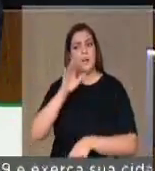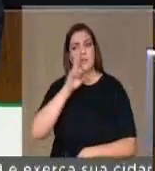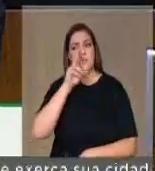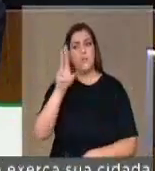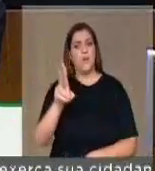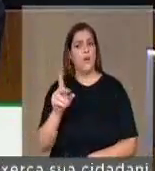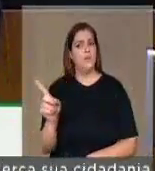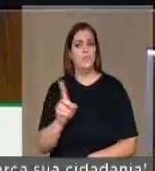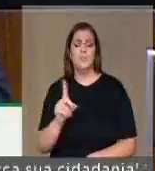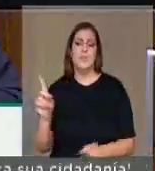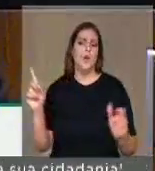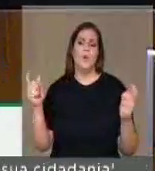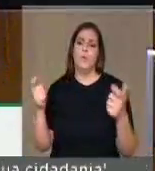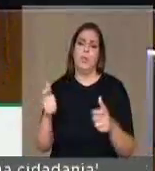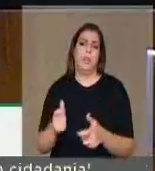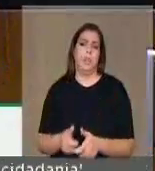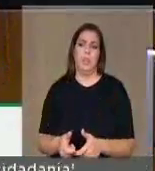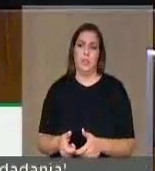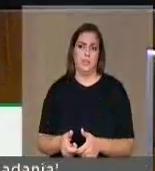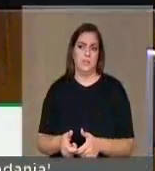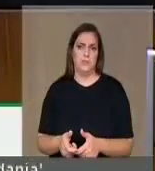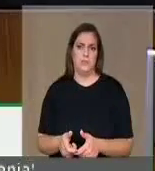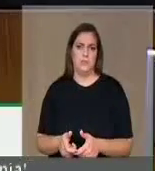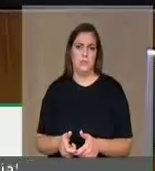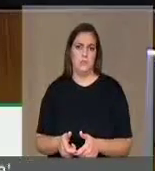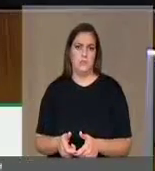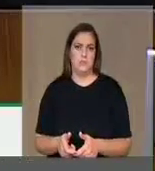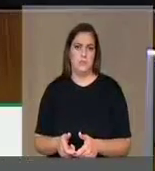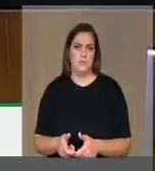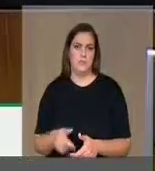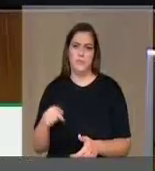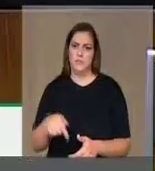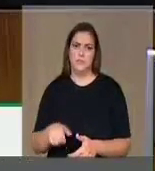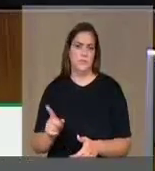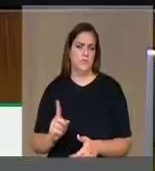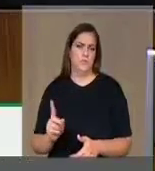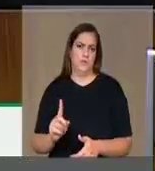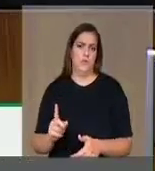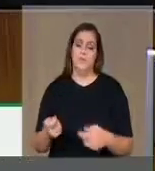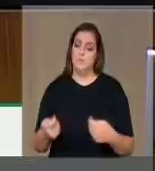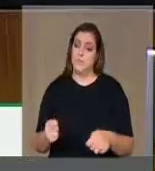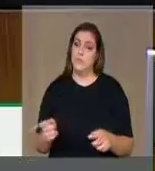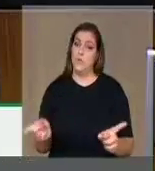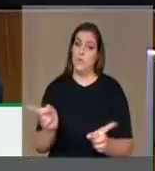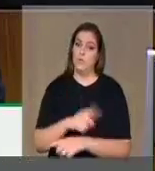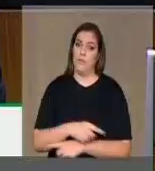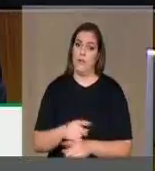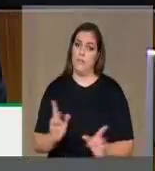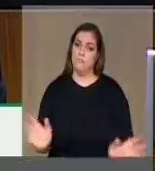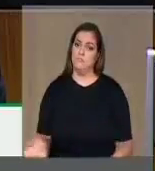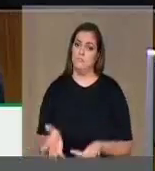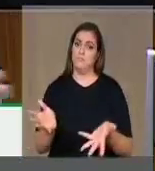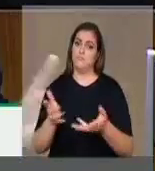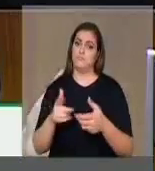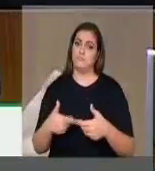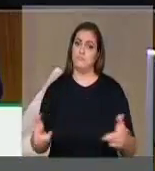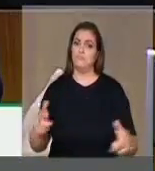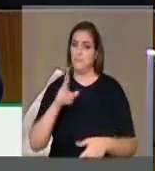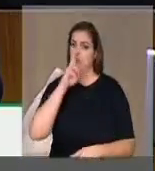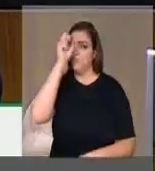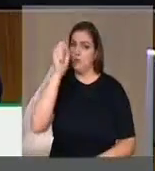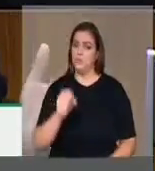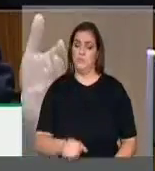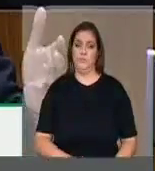esvaziá-las. Esse é que deve ser o sentido do esforço da nação brasileira em torno desse tema. E é